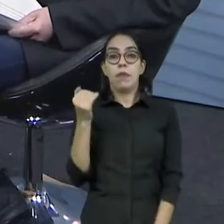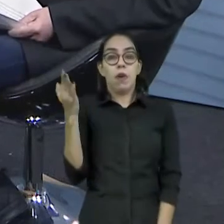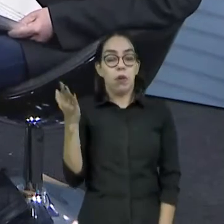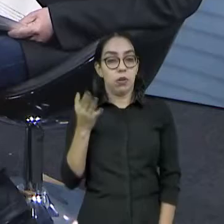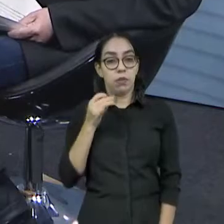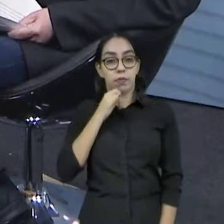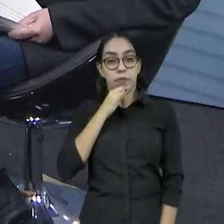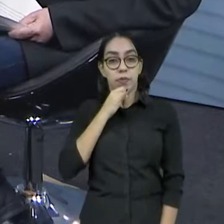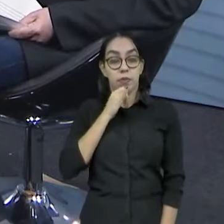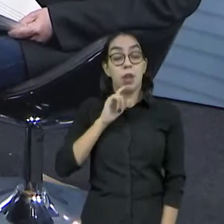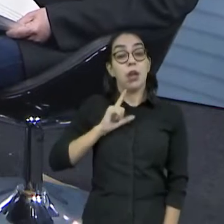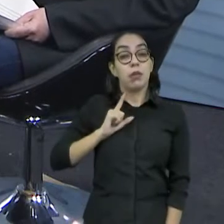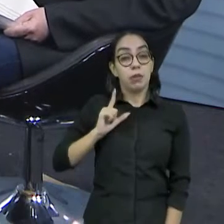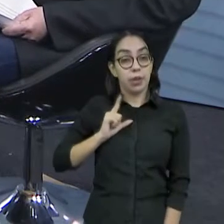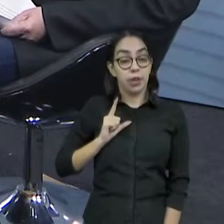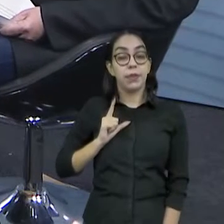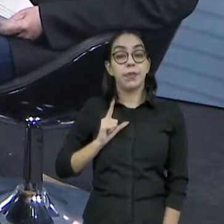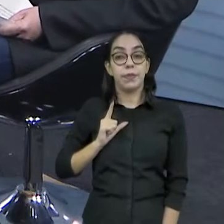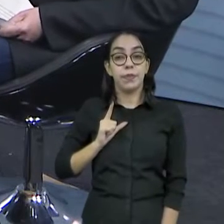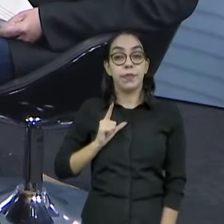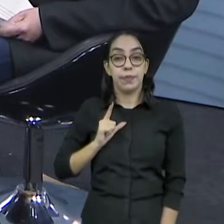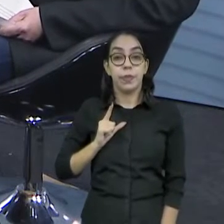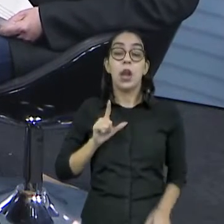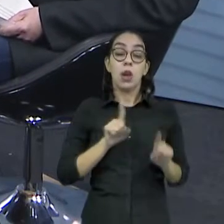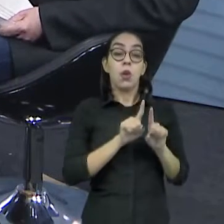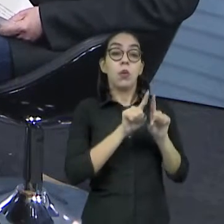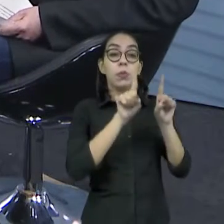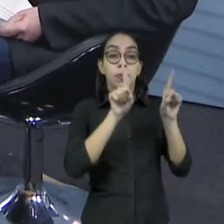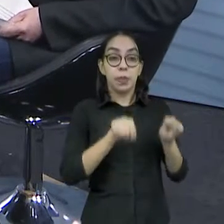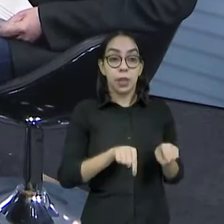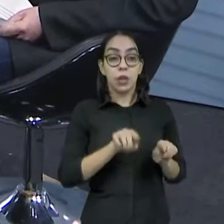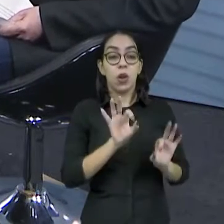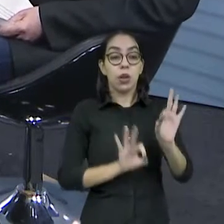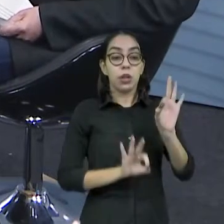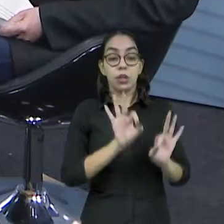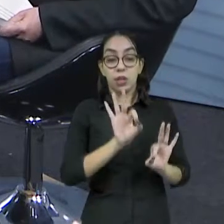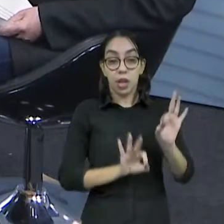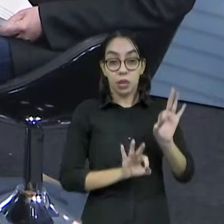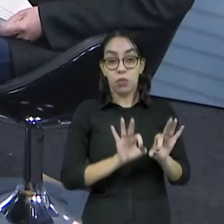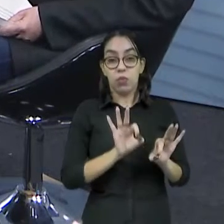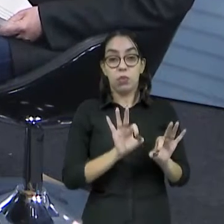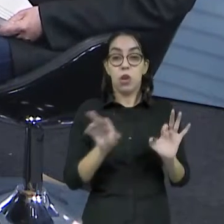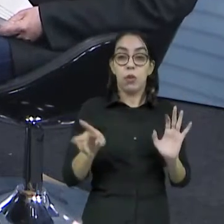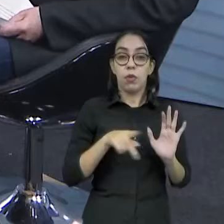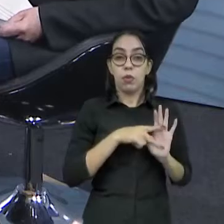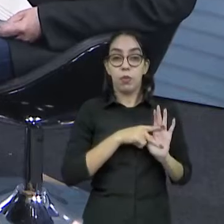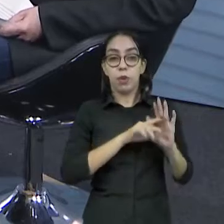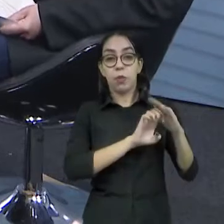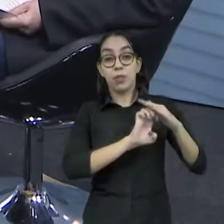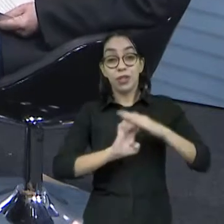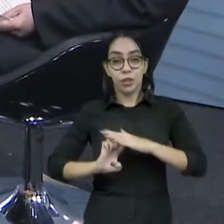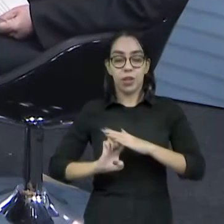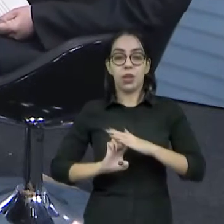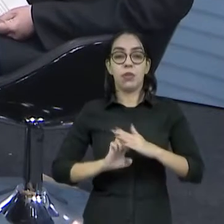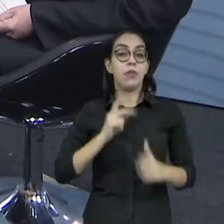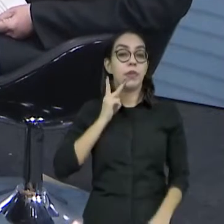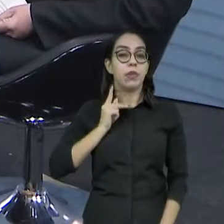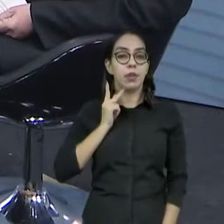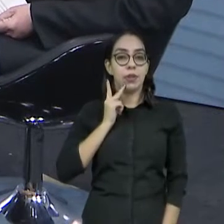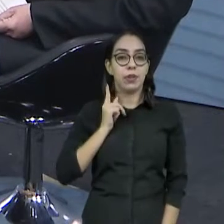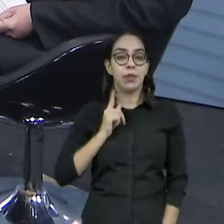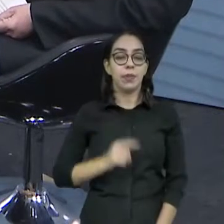Está tudo dentro de um plano do Estado da cidade de Fortaleza. Eu acho que isso importante.